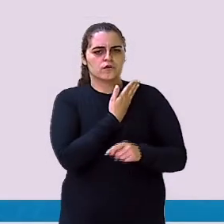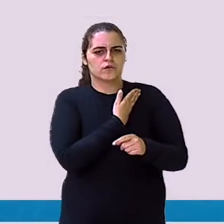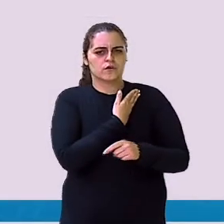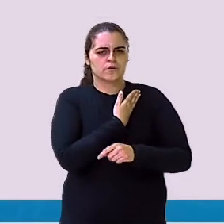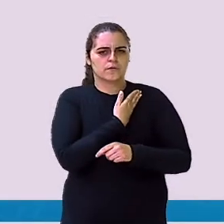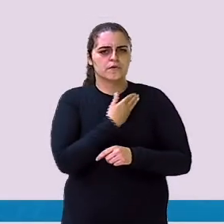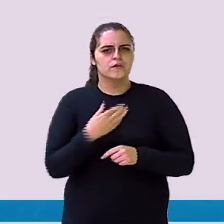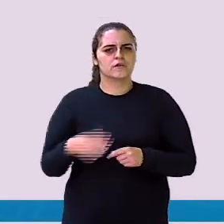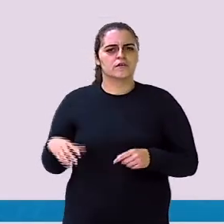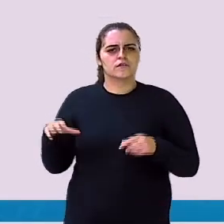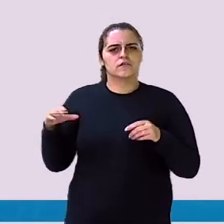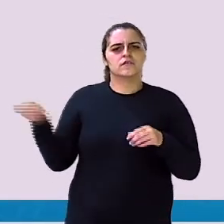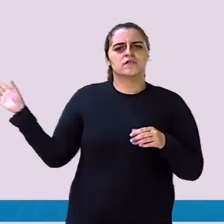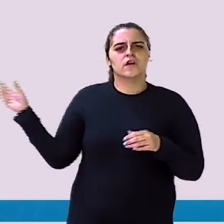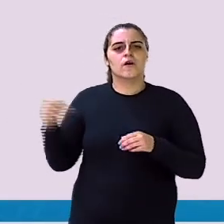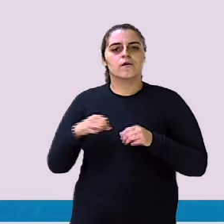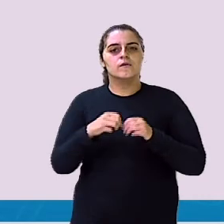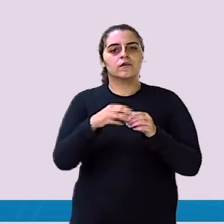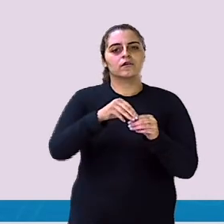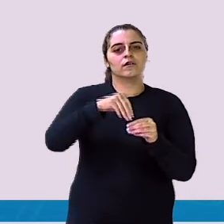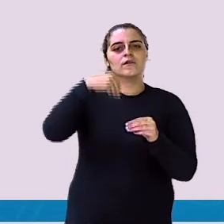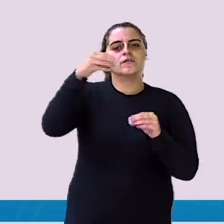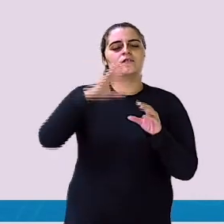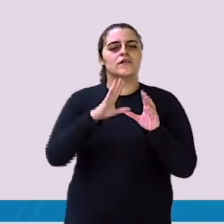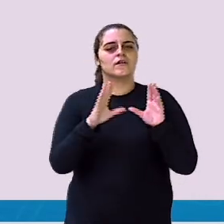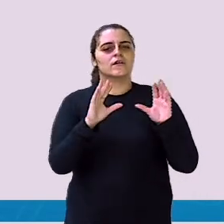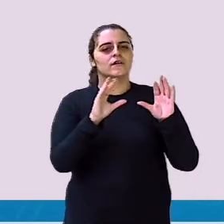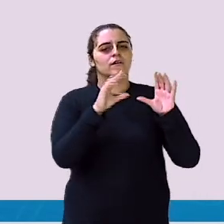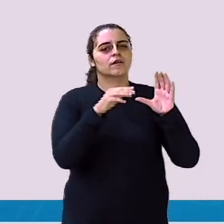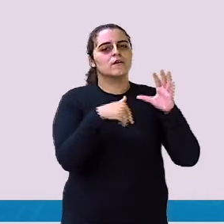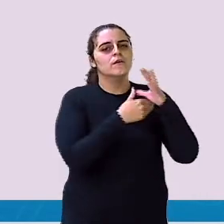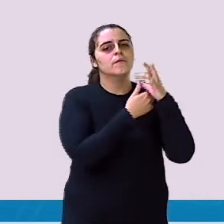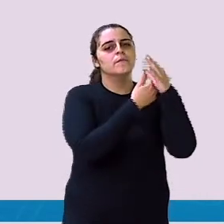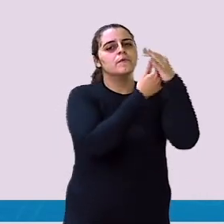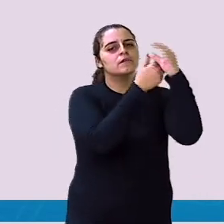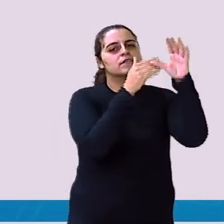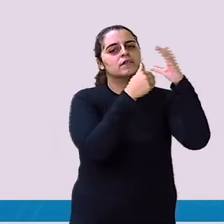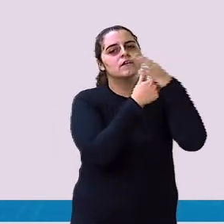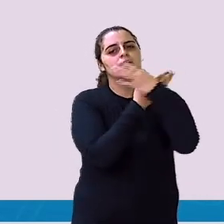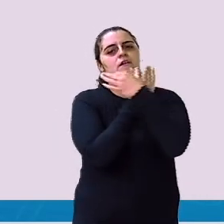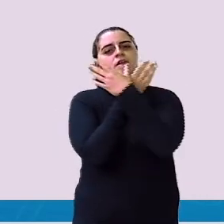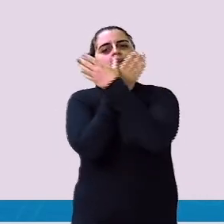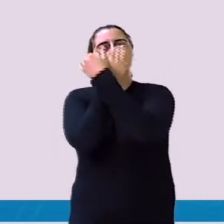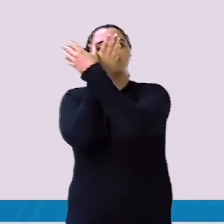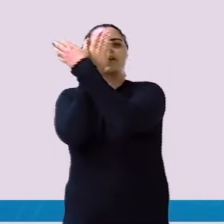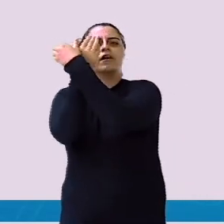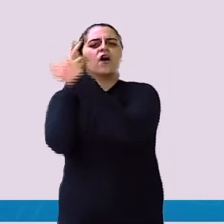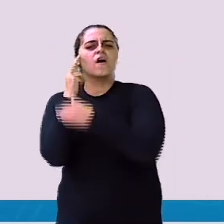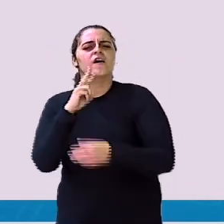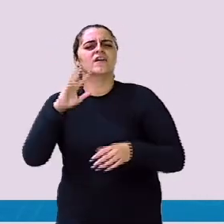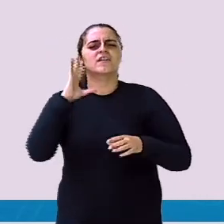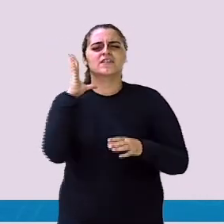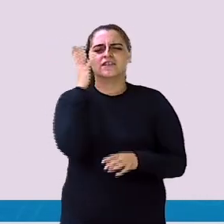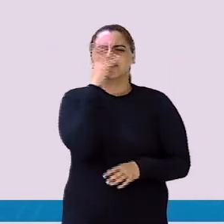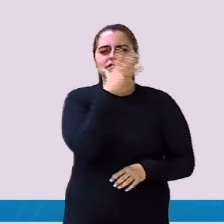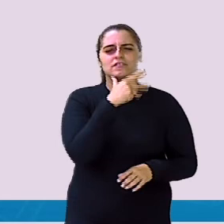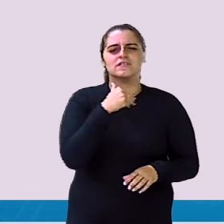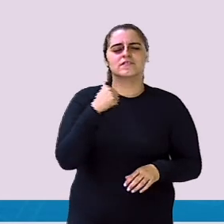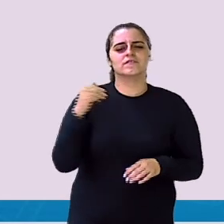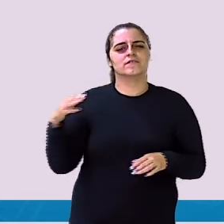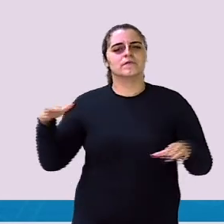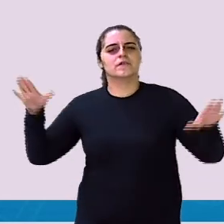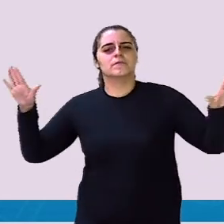soltando O passarinho Ai que lindo O passarinho Tem que viver solto Né Na natureza Pra ele ser feliz Pra ele poder